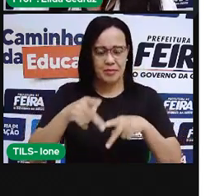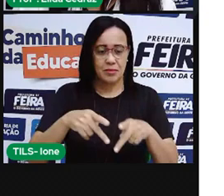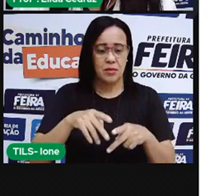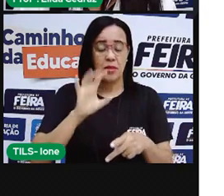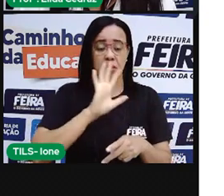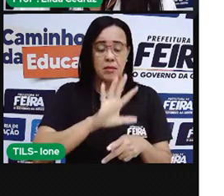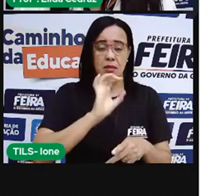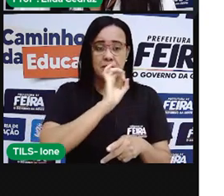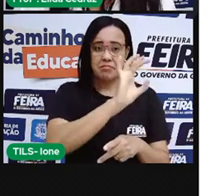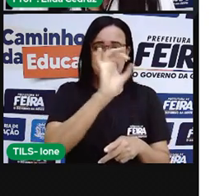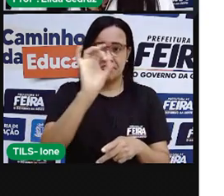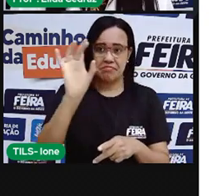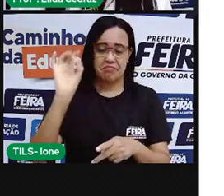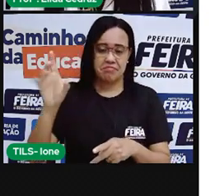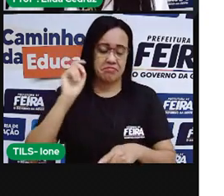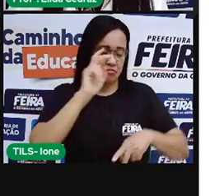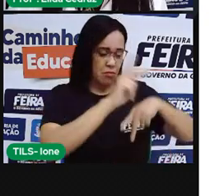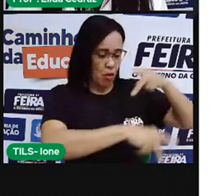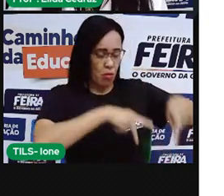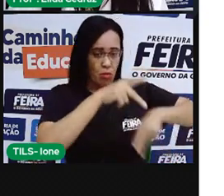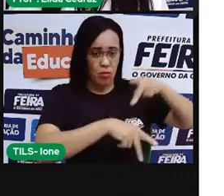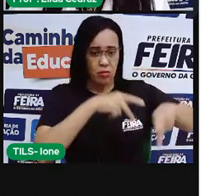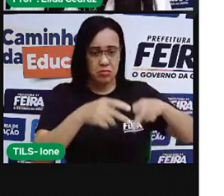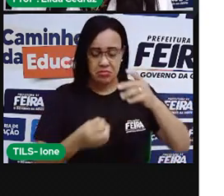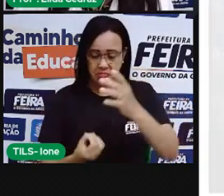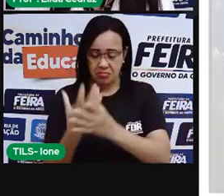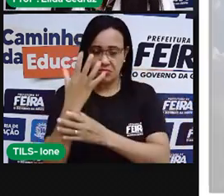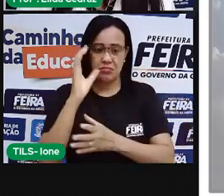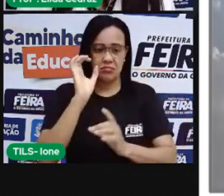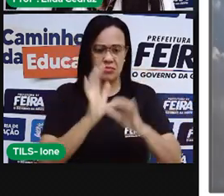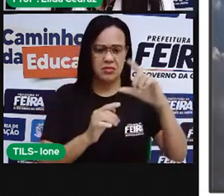criação das estrelas. Vamos conhecer algumas?